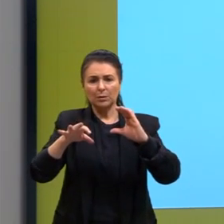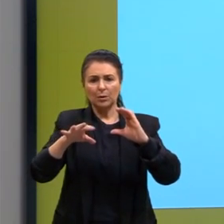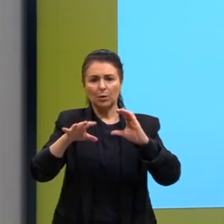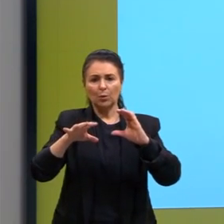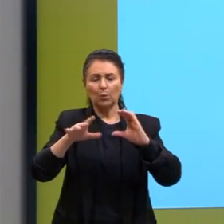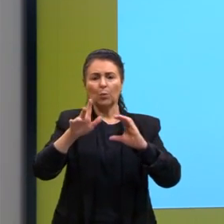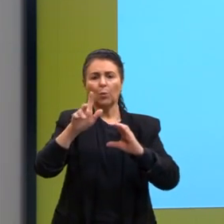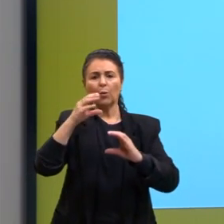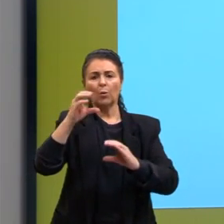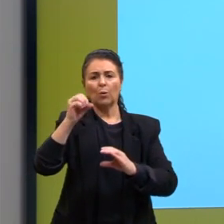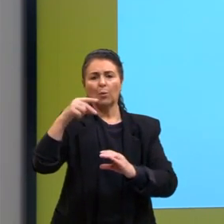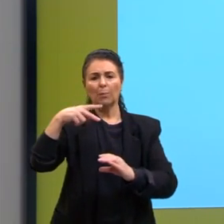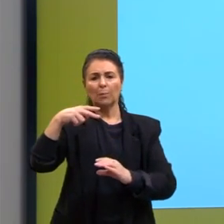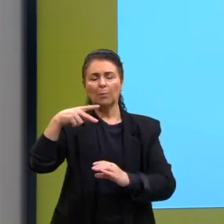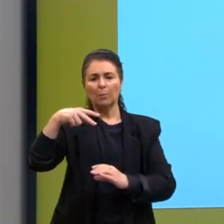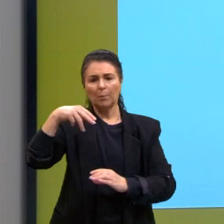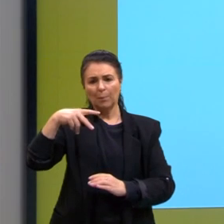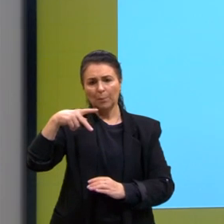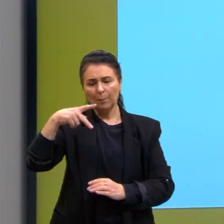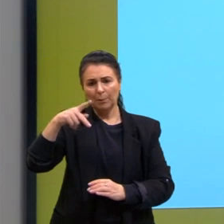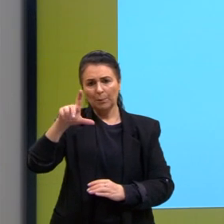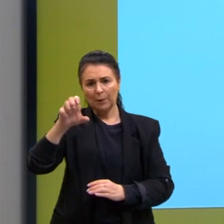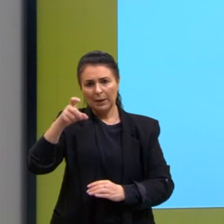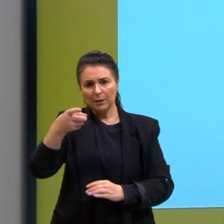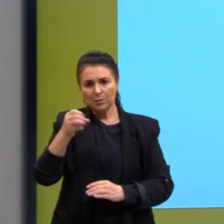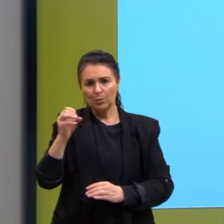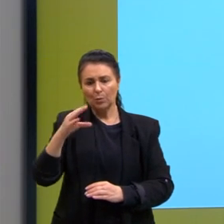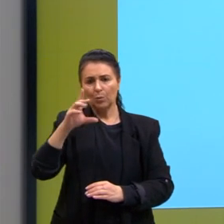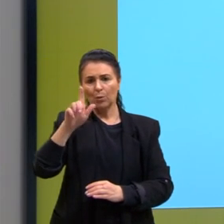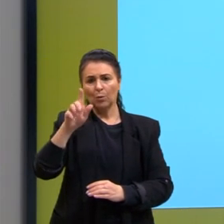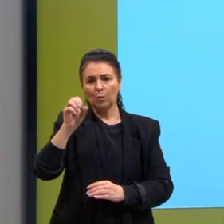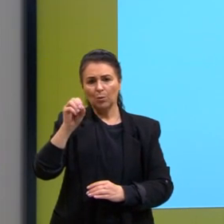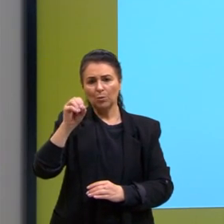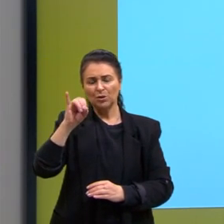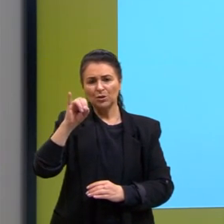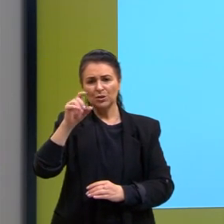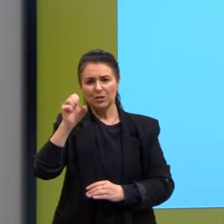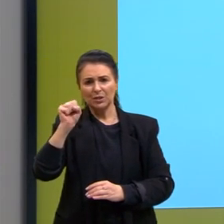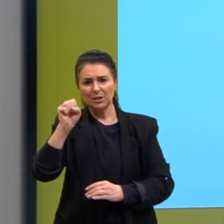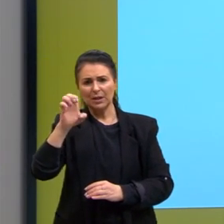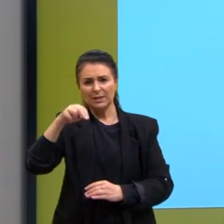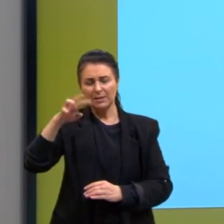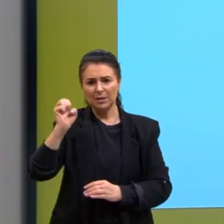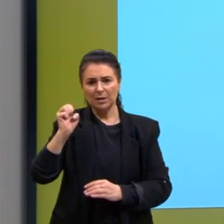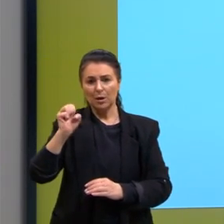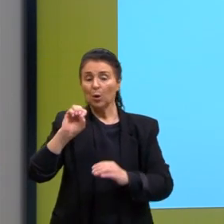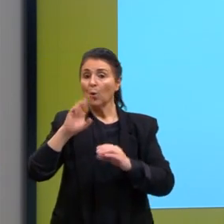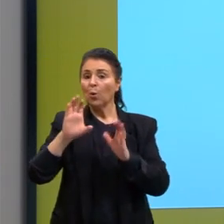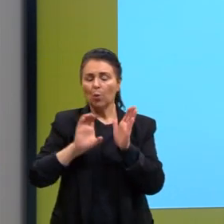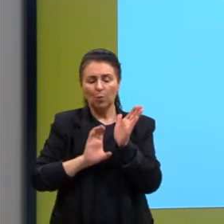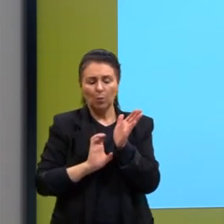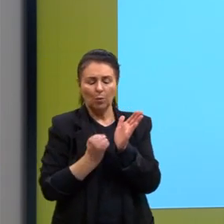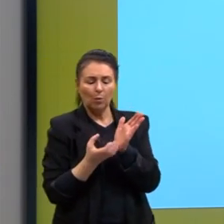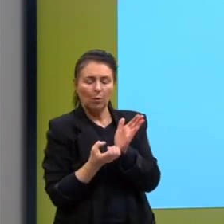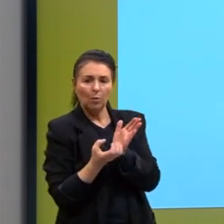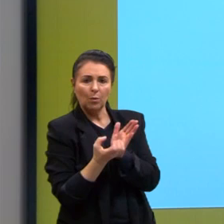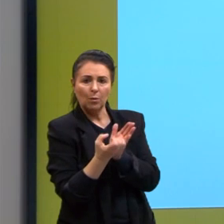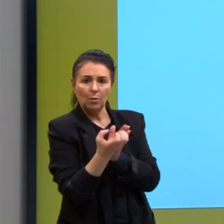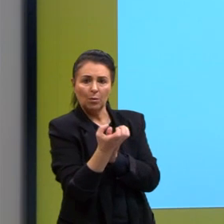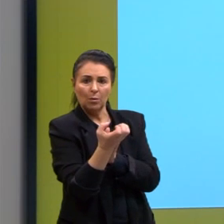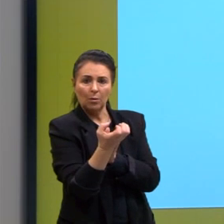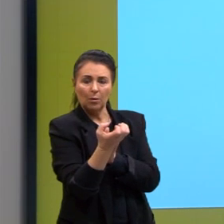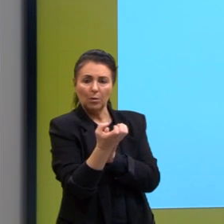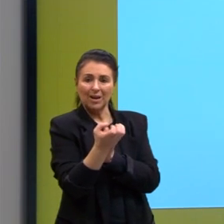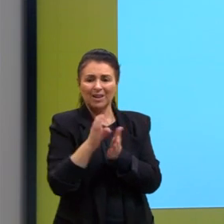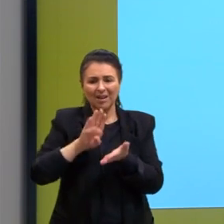golgiense, E, retículo endoplasmático rugoso. Então, gente, nesse caso aqui, é